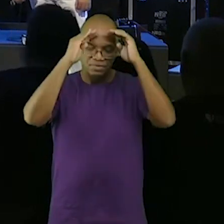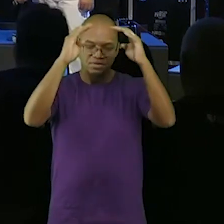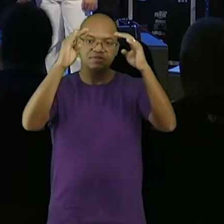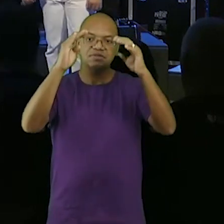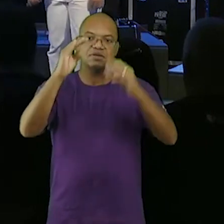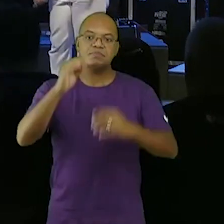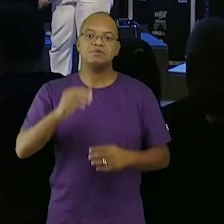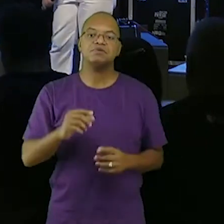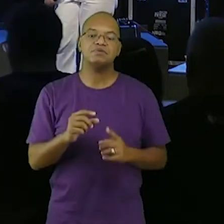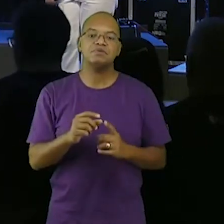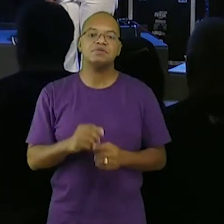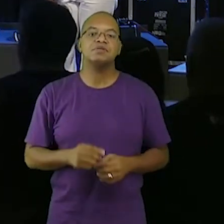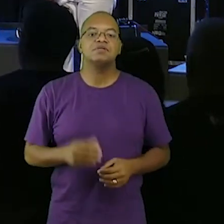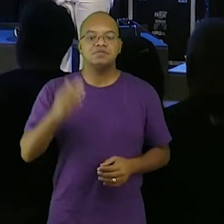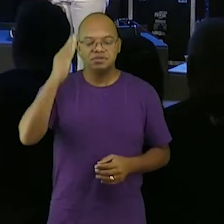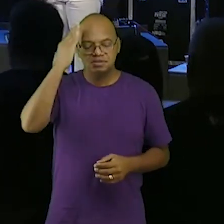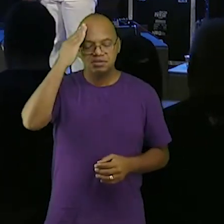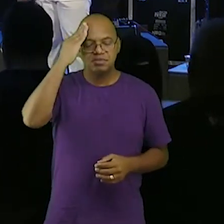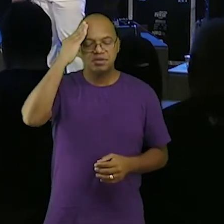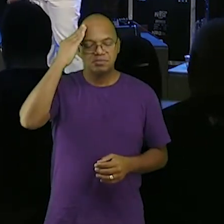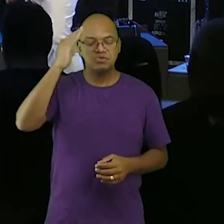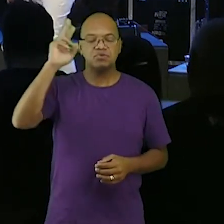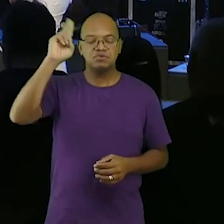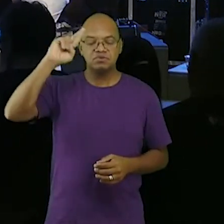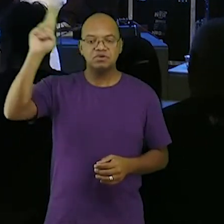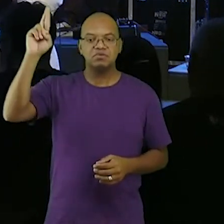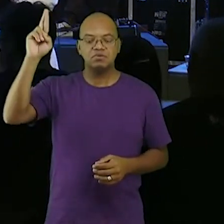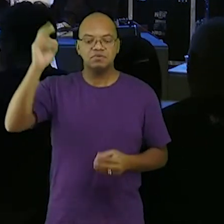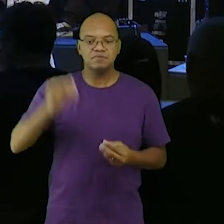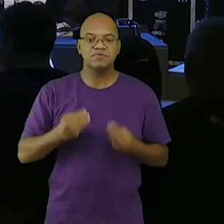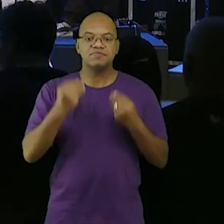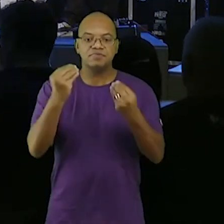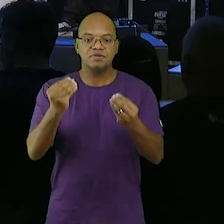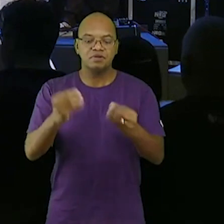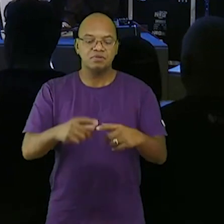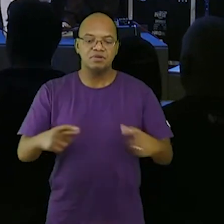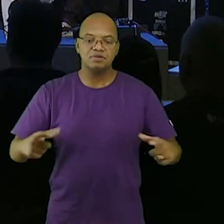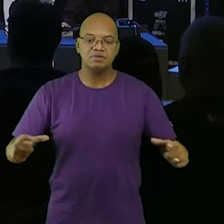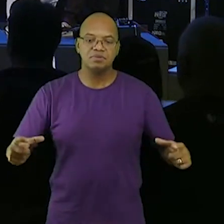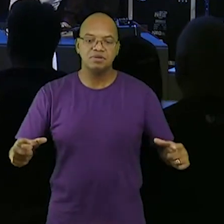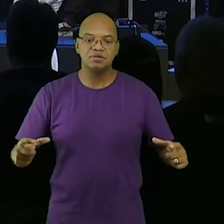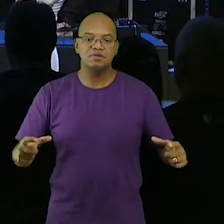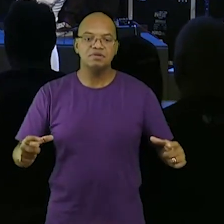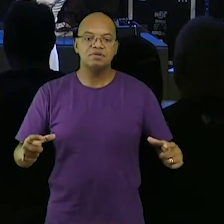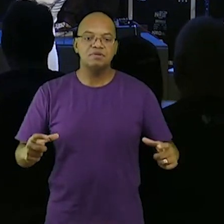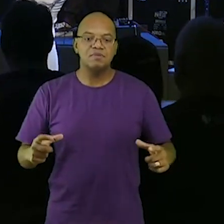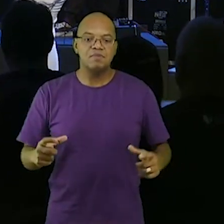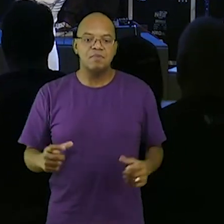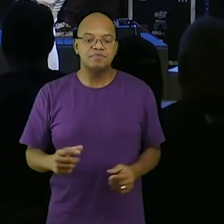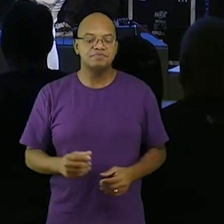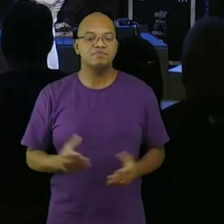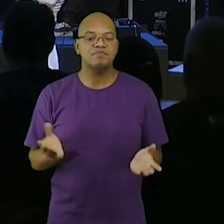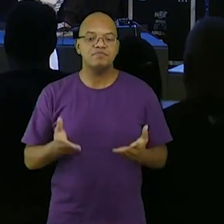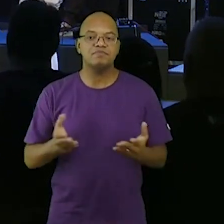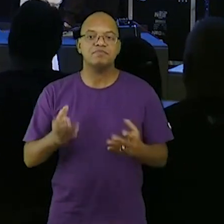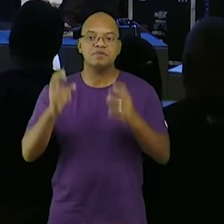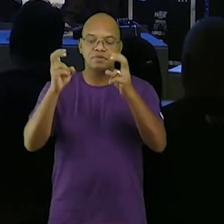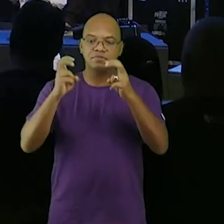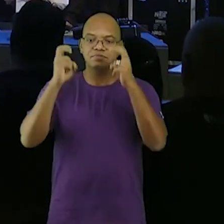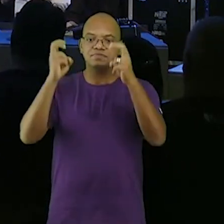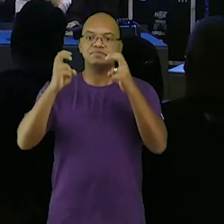sabemos que é o senhor que dá o crescimento mas hoje nós estamos clamando ao senhor como senhor da seara